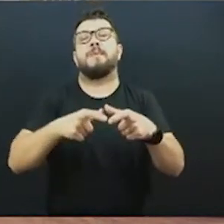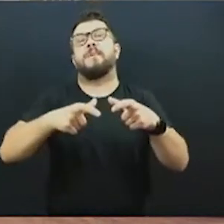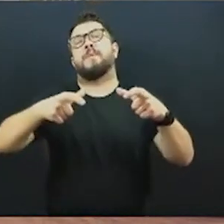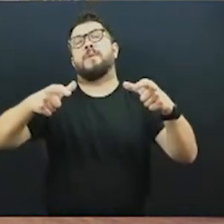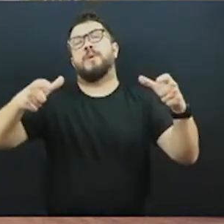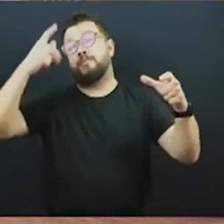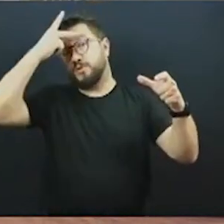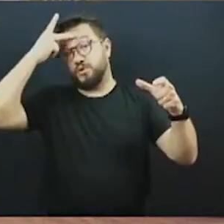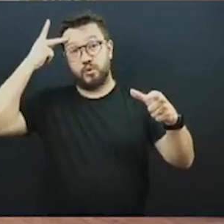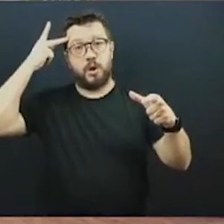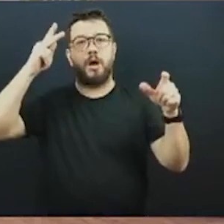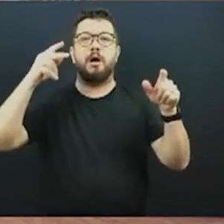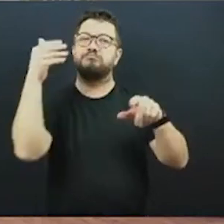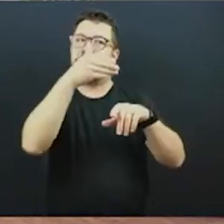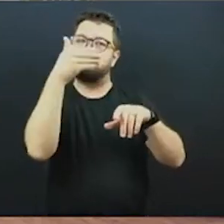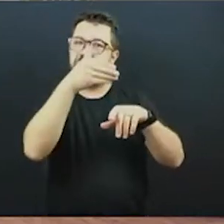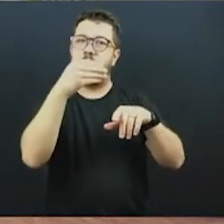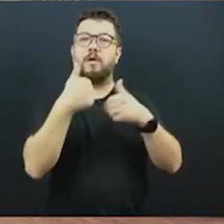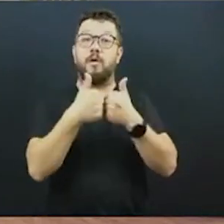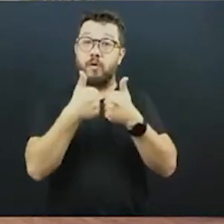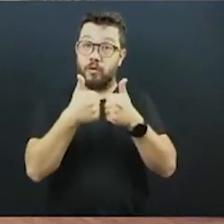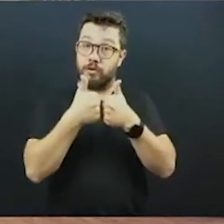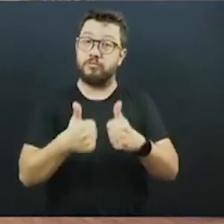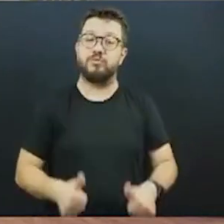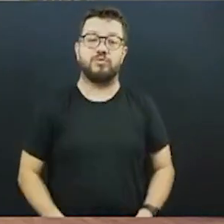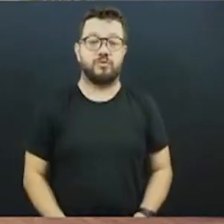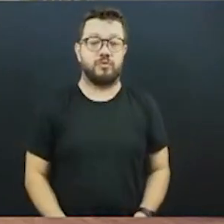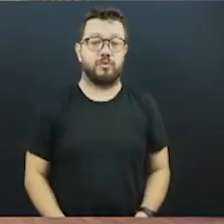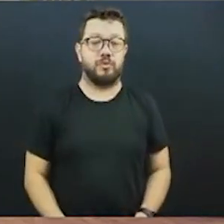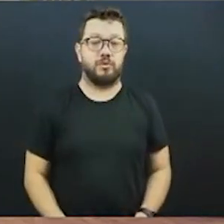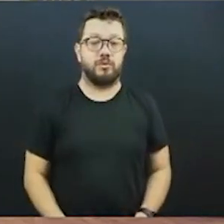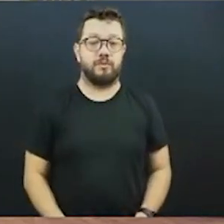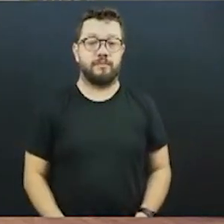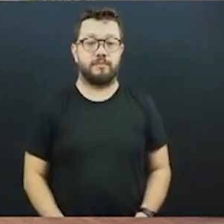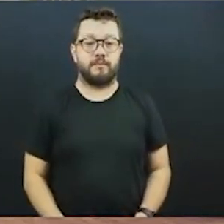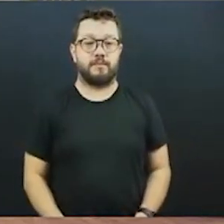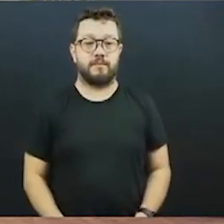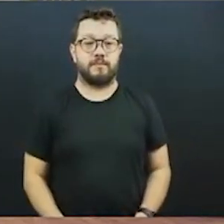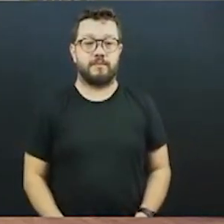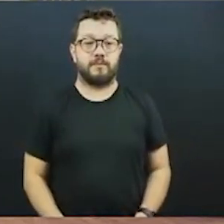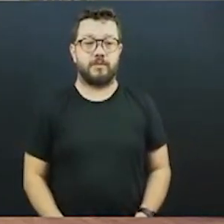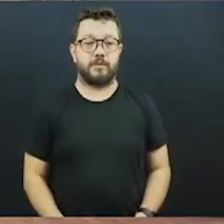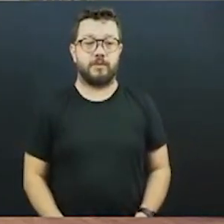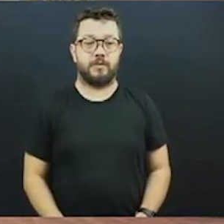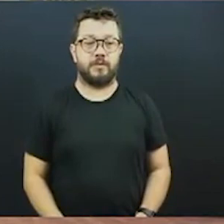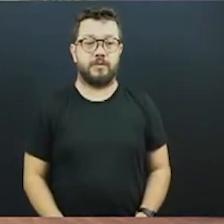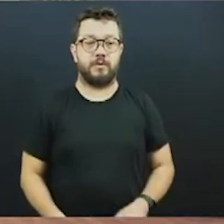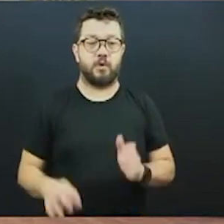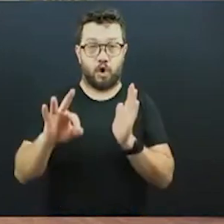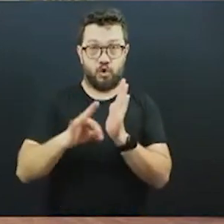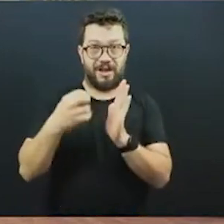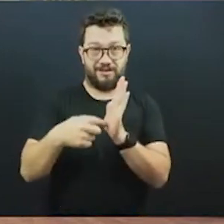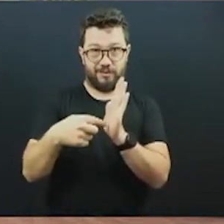e também agora, com essa nova, com essa, findo do contrato de concessão, com